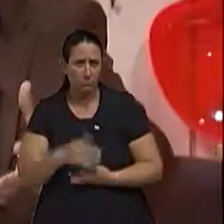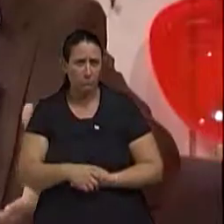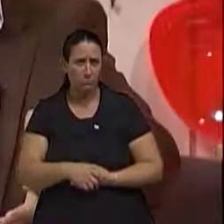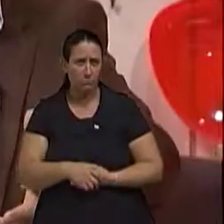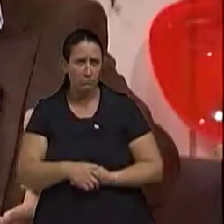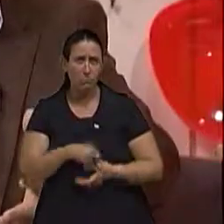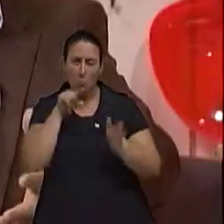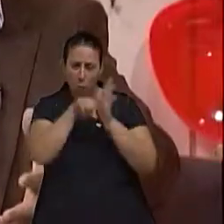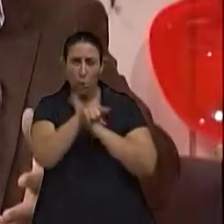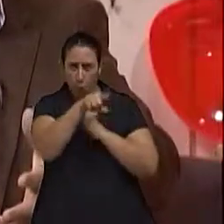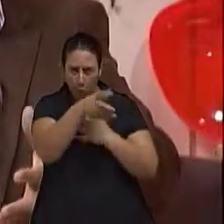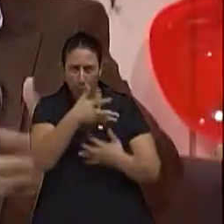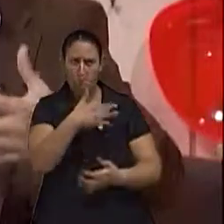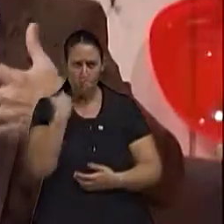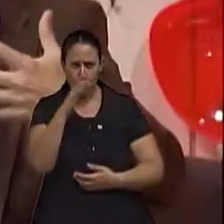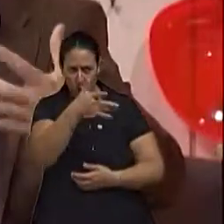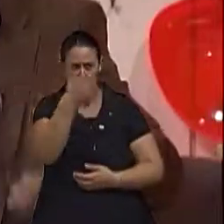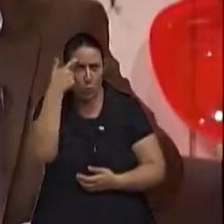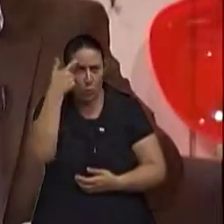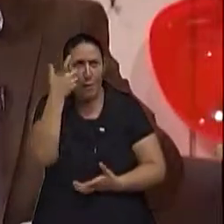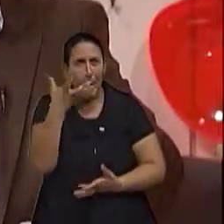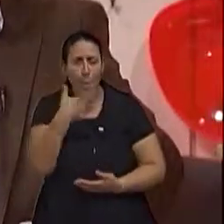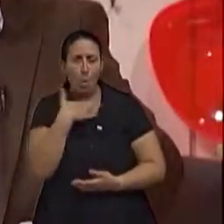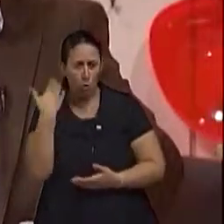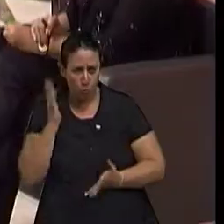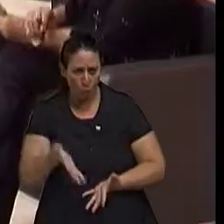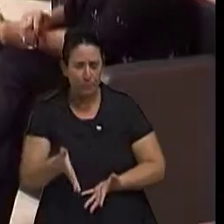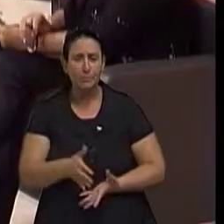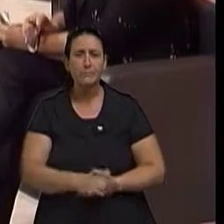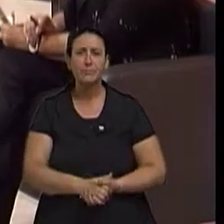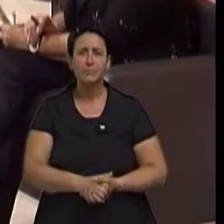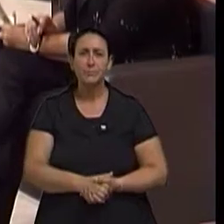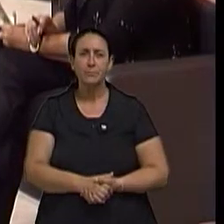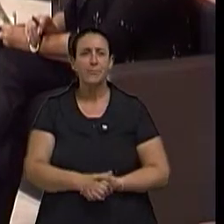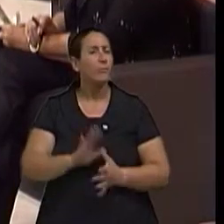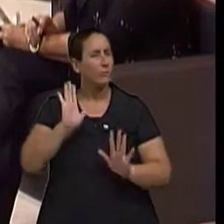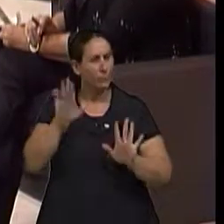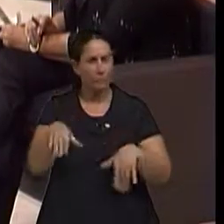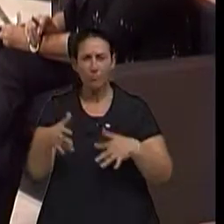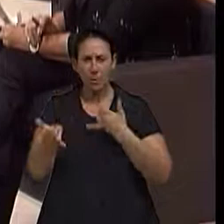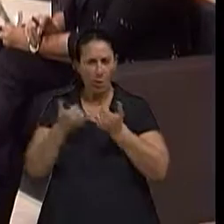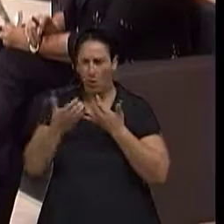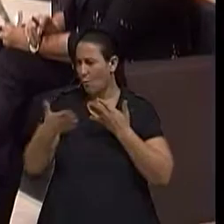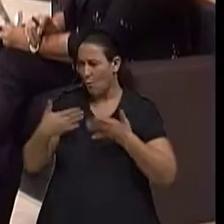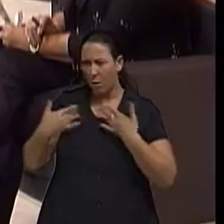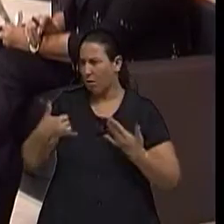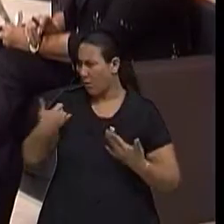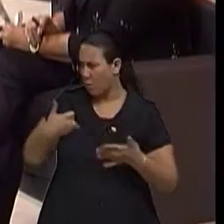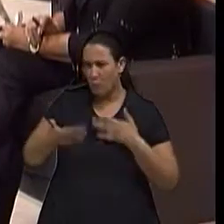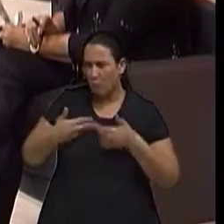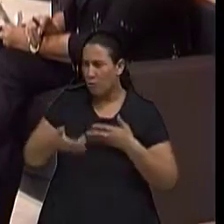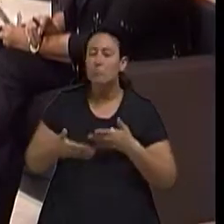pensou em morrer? Isso é uma coisa que tem acontecido frequentemente. Digo, pra qualquer idade. Pra qualquer idade.